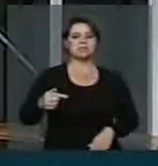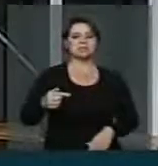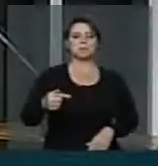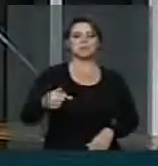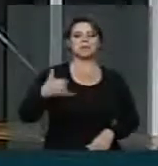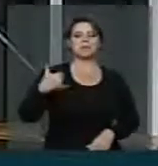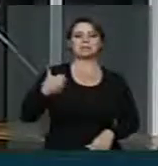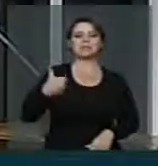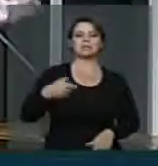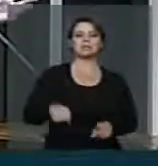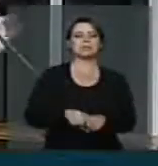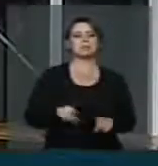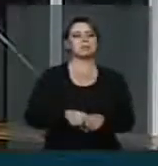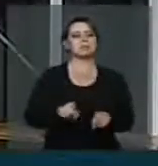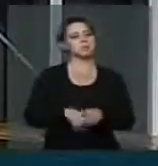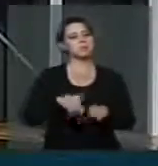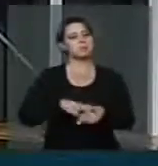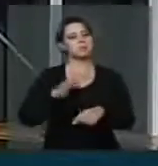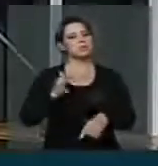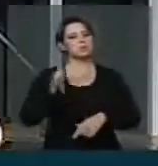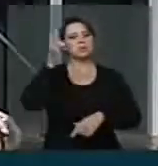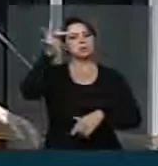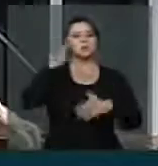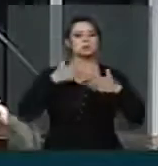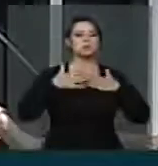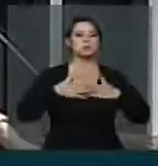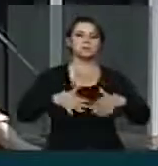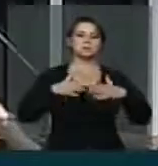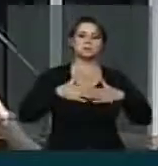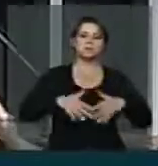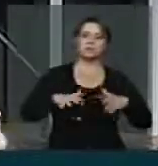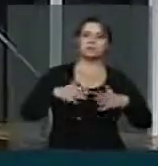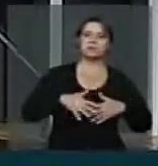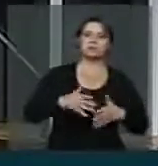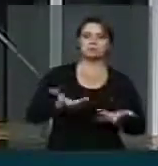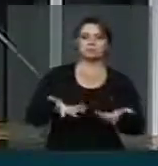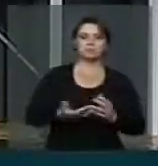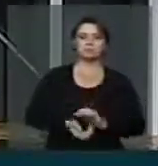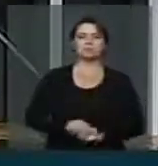de condições de ter um futuro mais tranquilo. Era isso, senhor presidente.